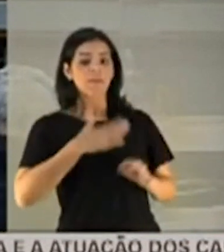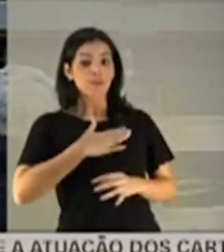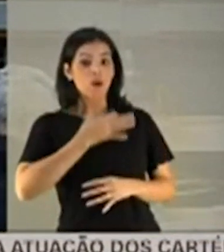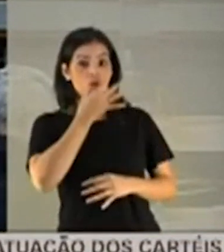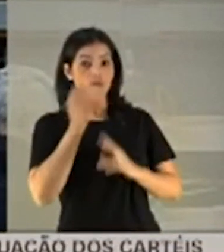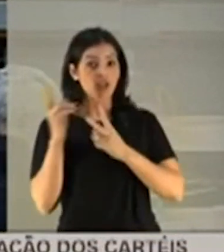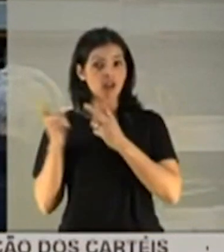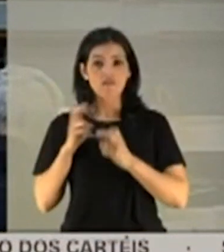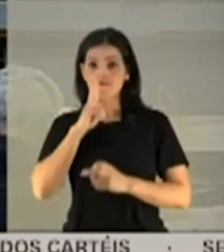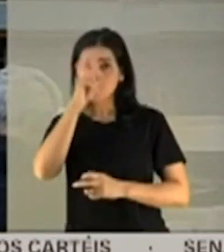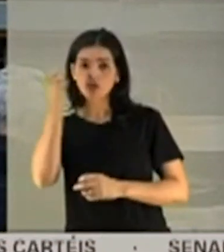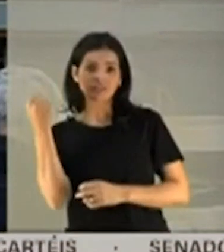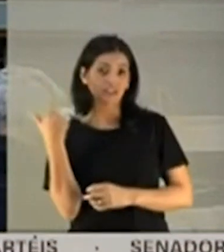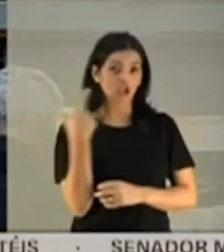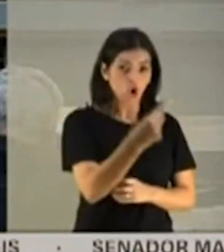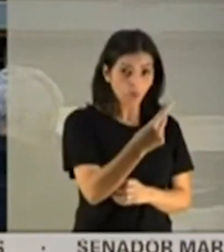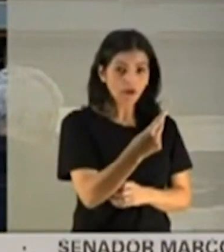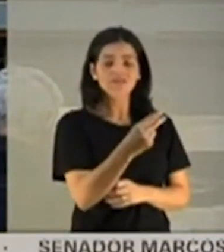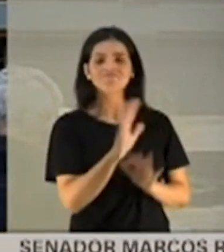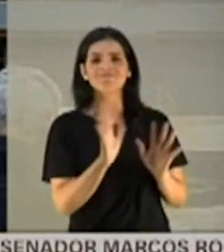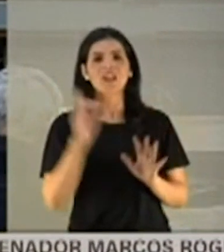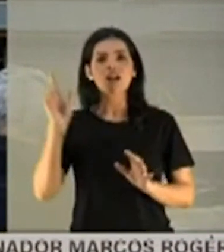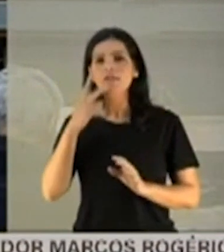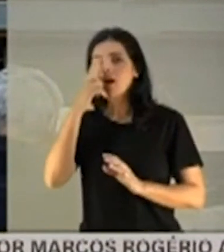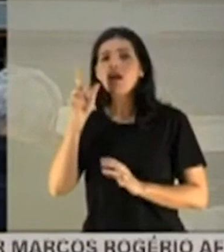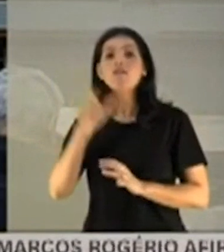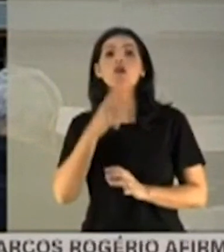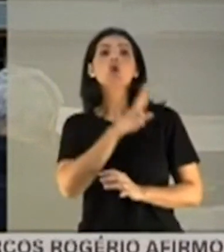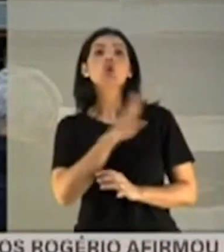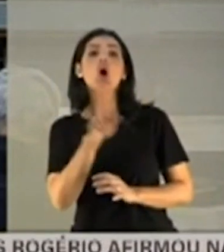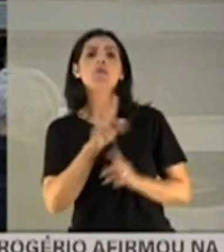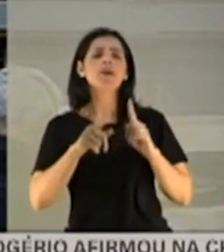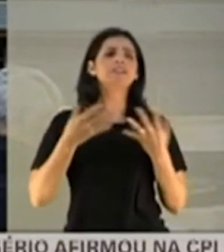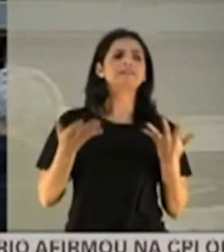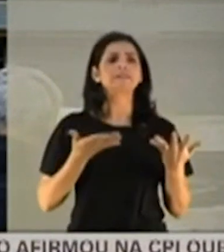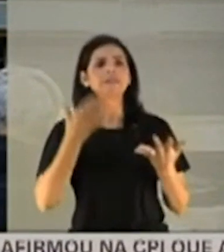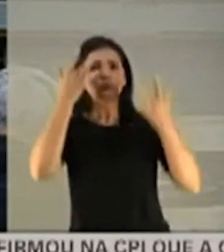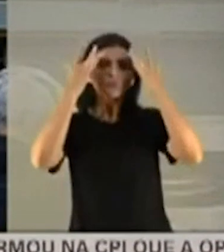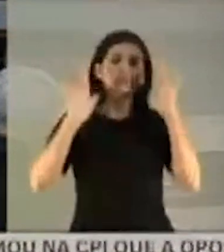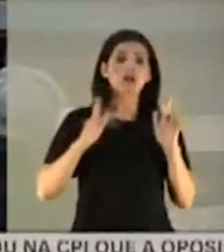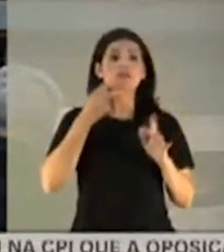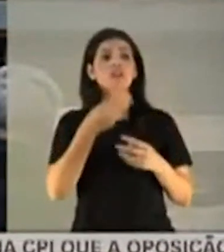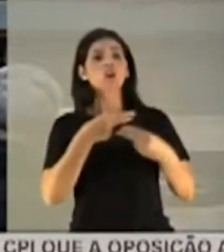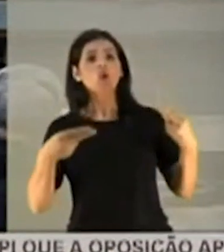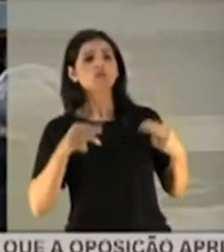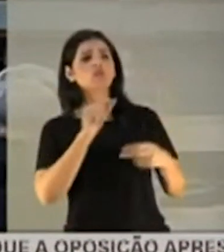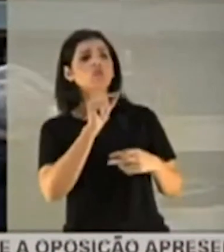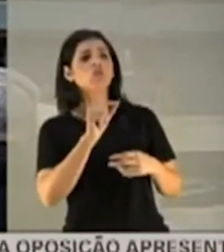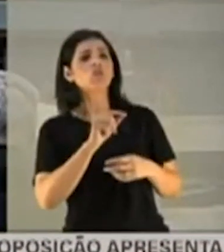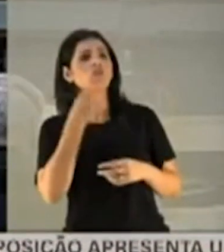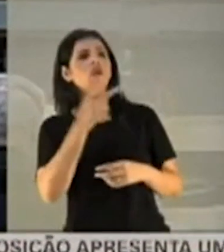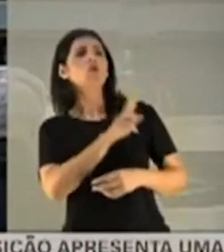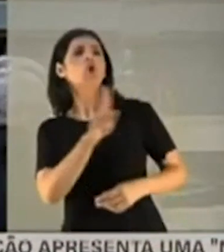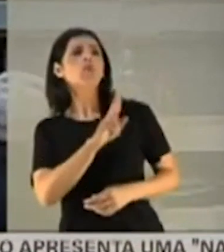percepção, não tinha força para combater. Ele deu a entender isso, porque ele fala o nome, mas não tem certeza também. Ele falou assim, isso é coisa, deve ser coisa de